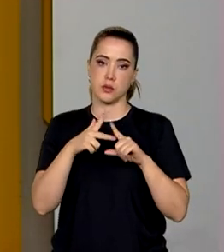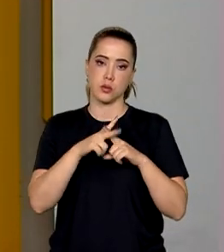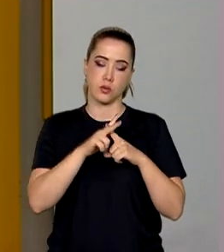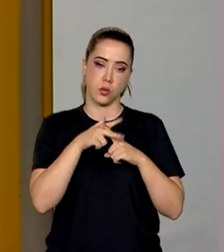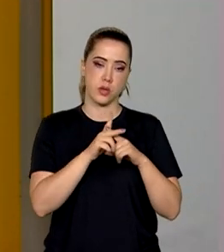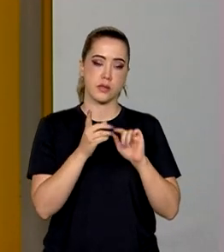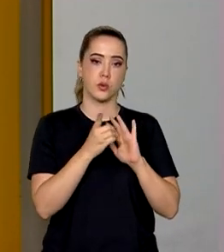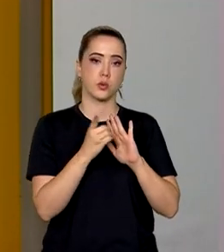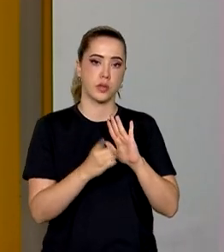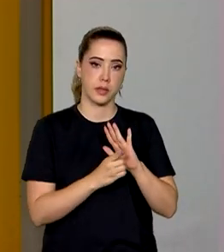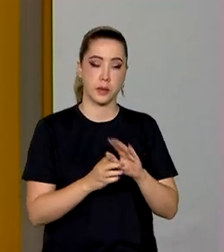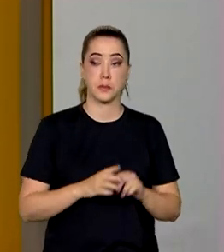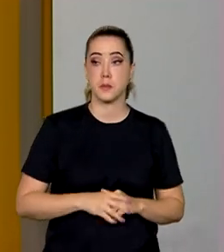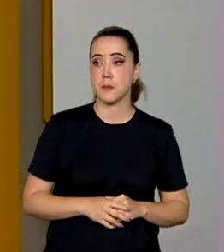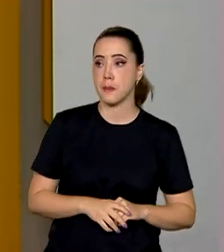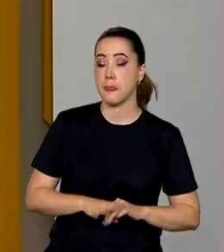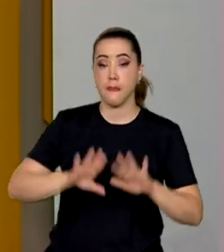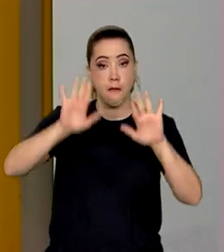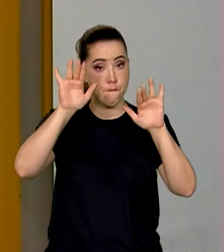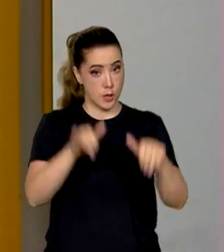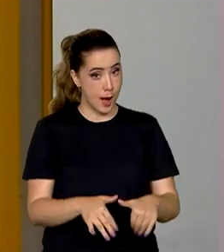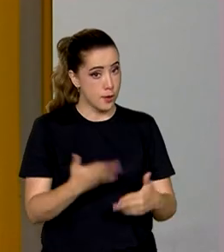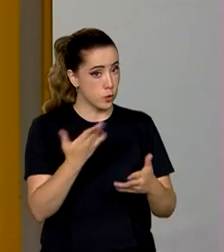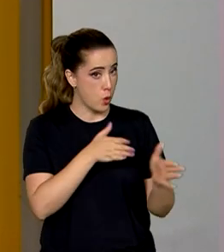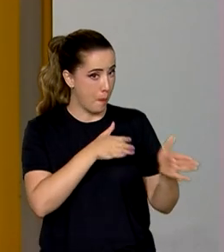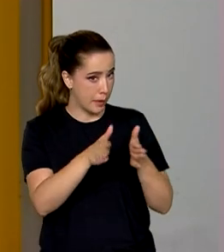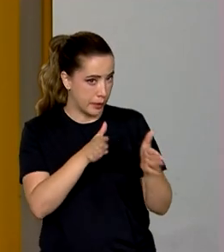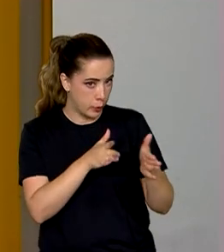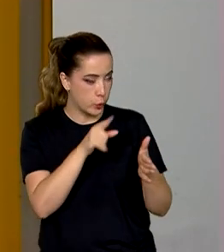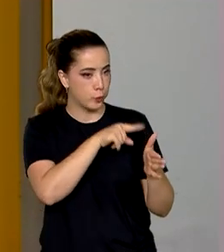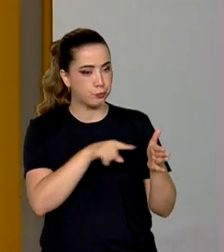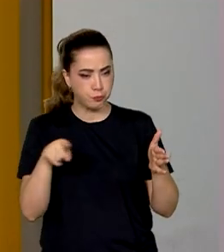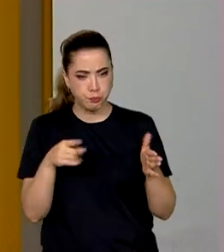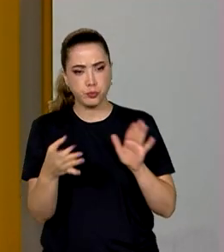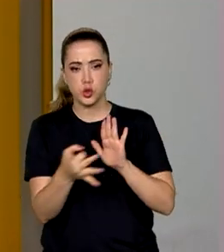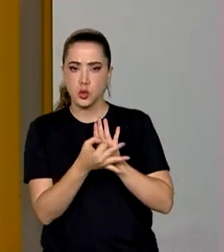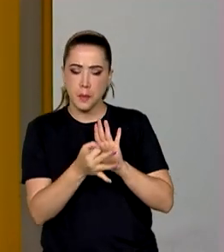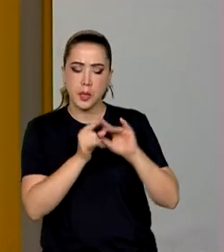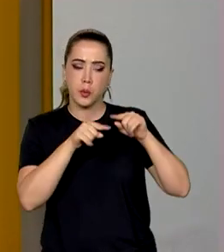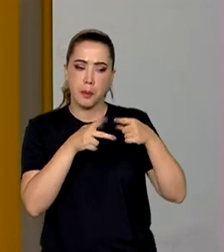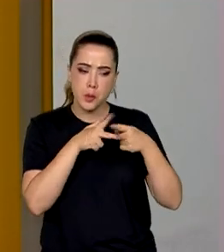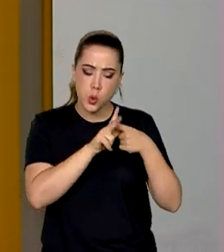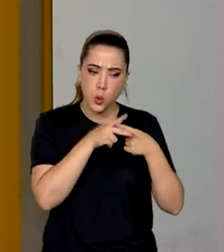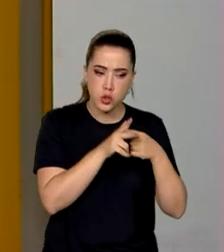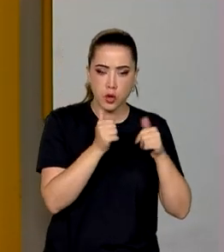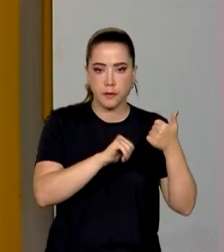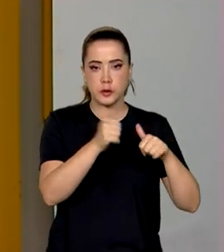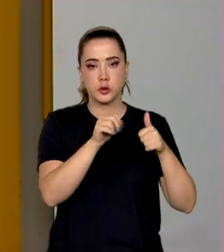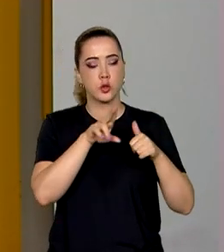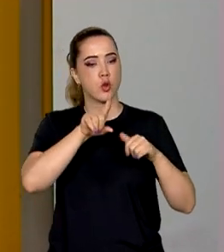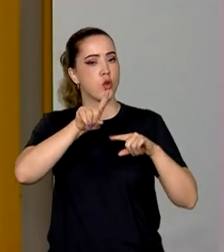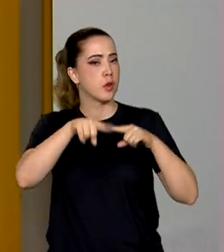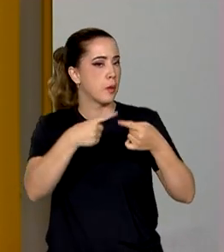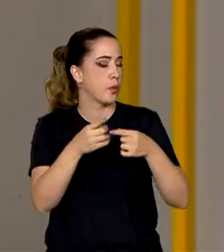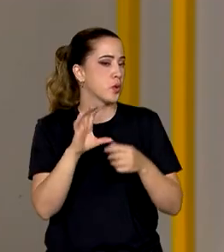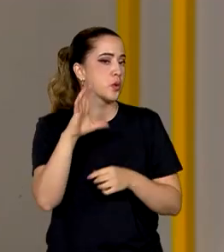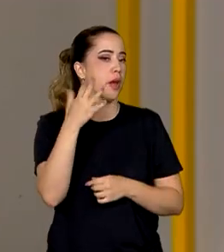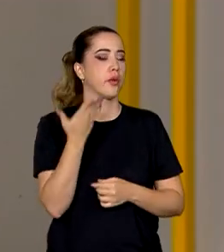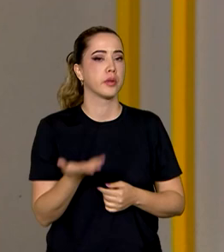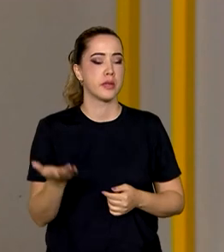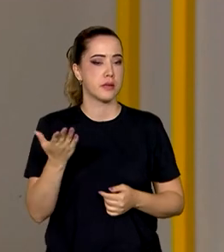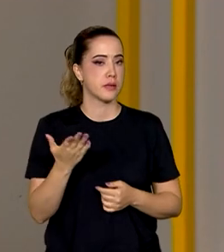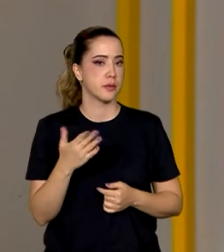vez finalizada a consulta pública e revisado esse decreto, qual é o próximo passo da